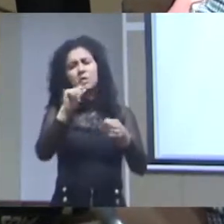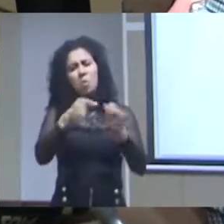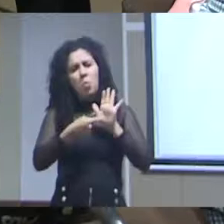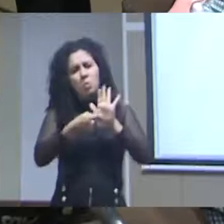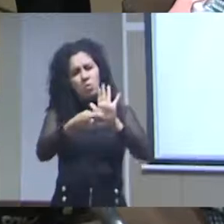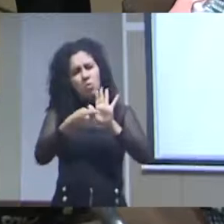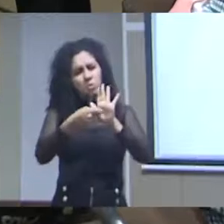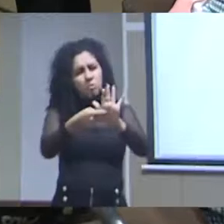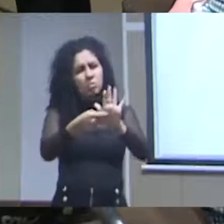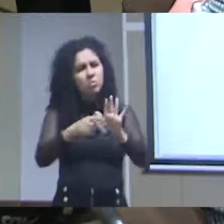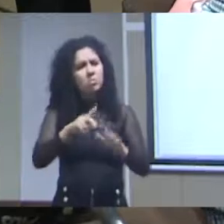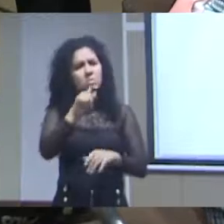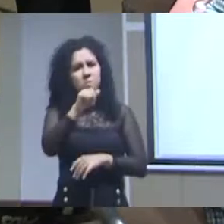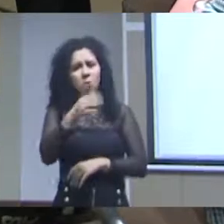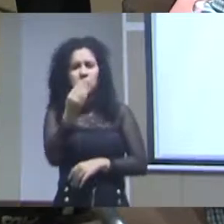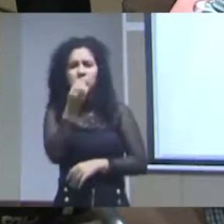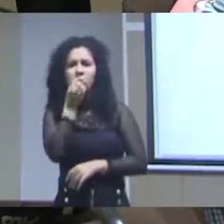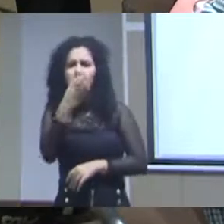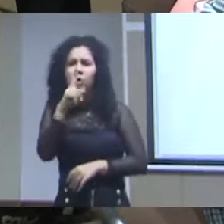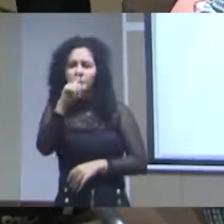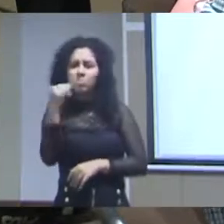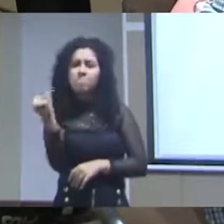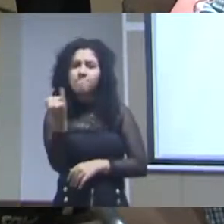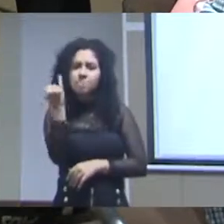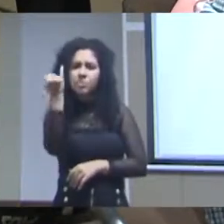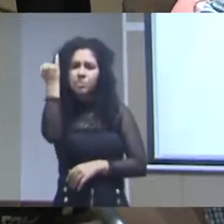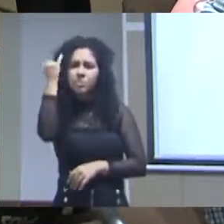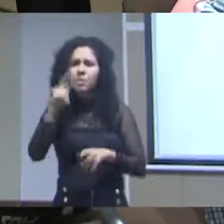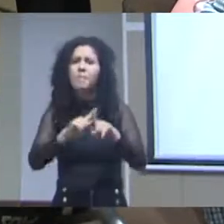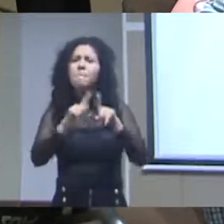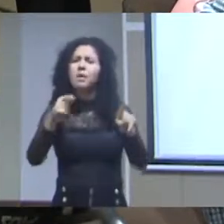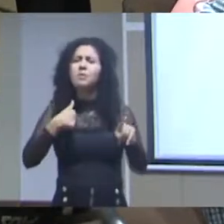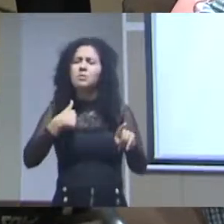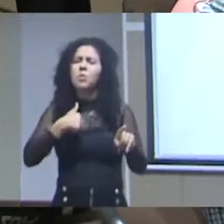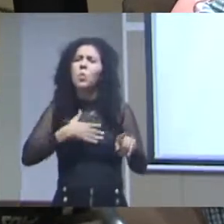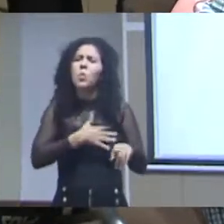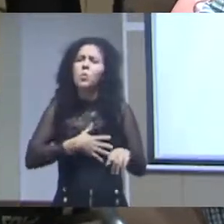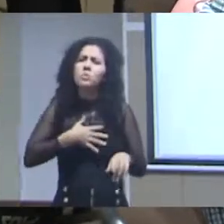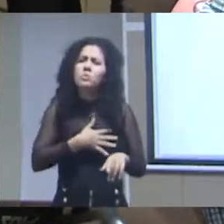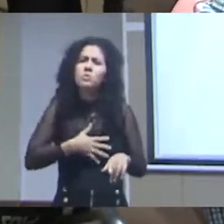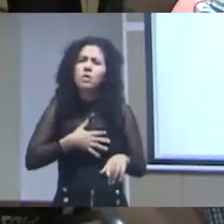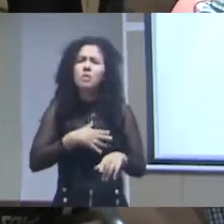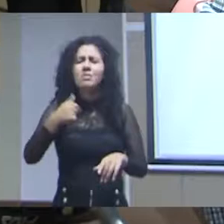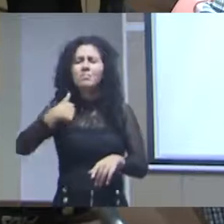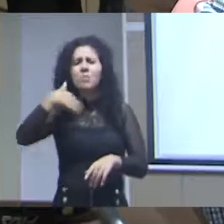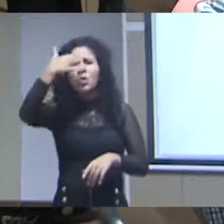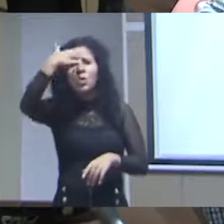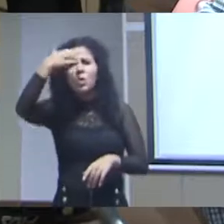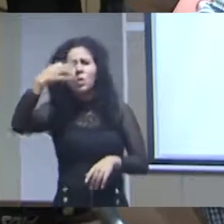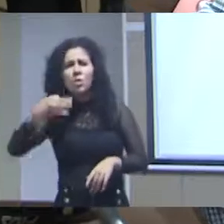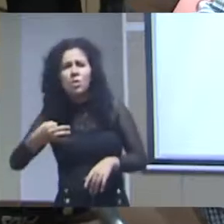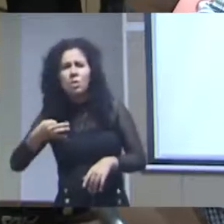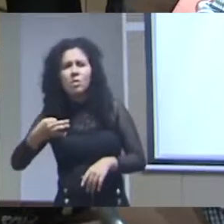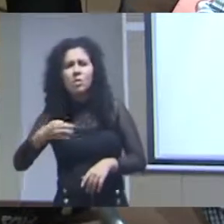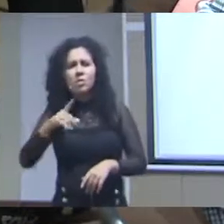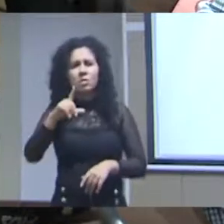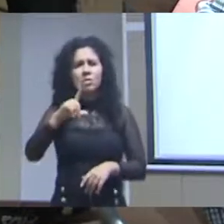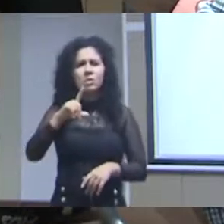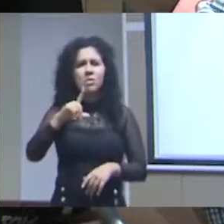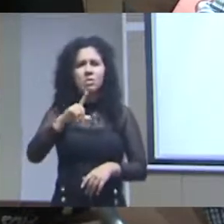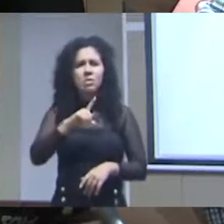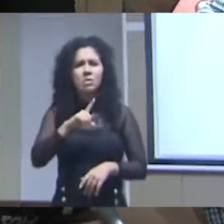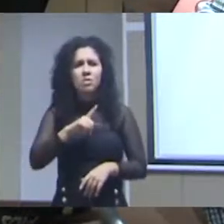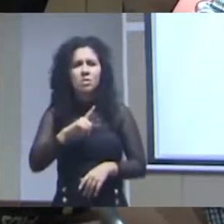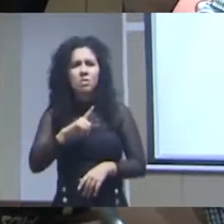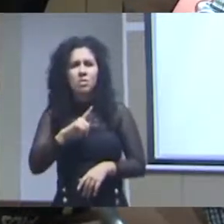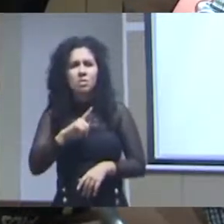bem importantes mas eu gostaria de ter uma compreensão um pouquinho de quando vocês pensam num